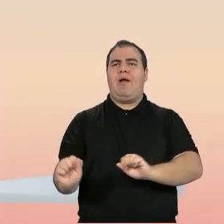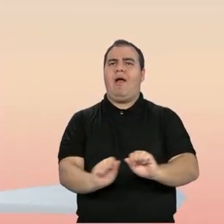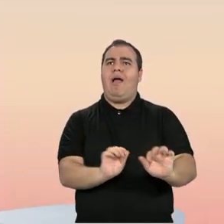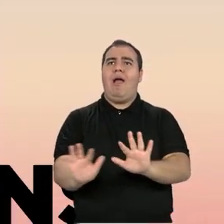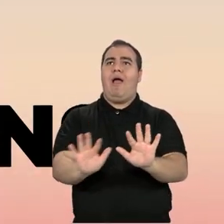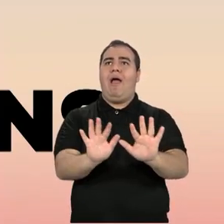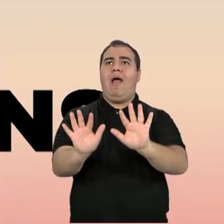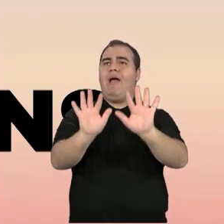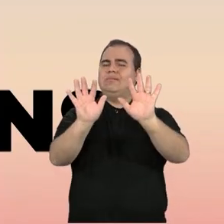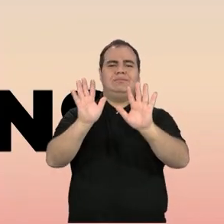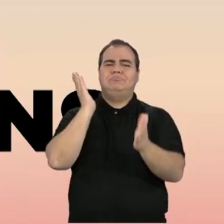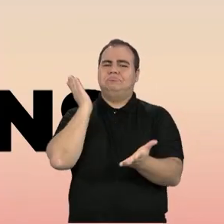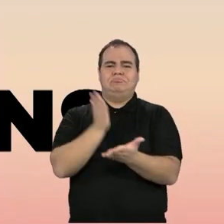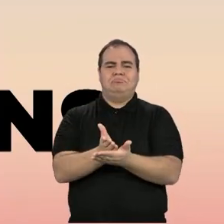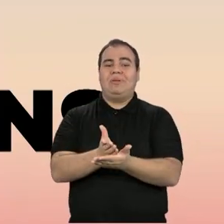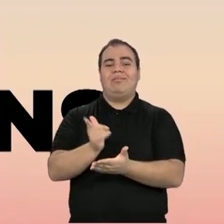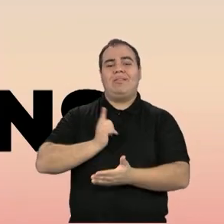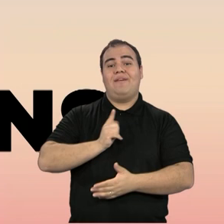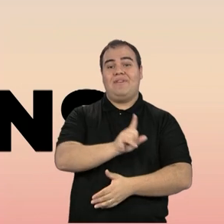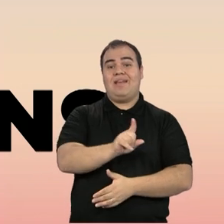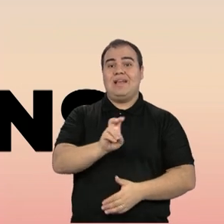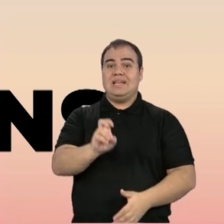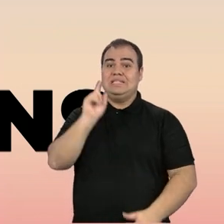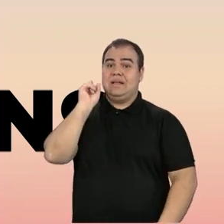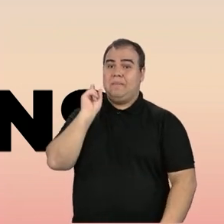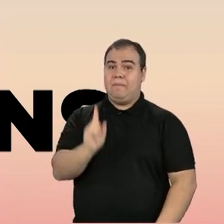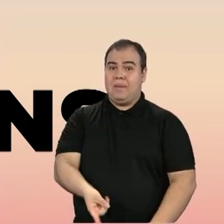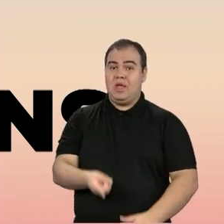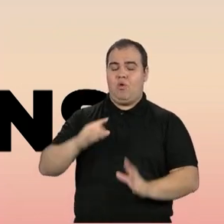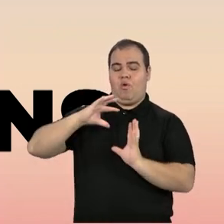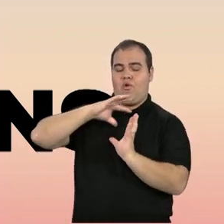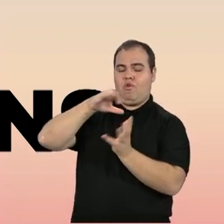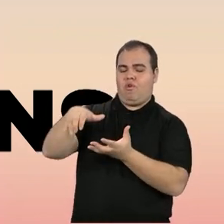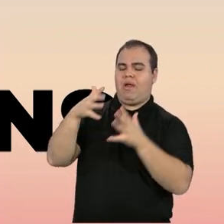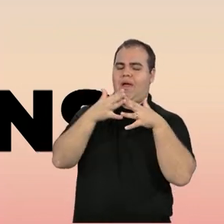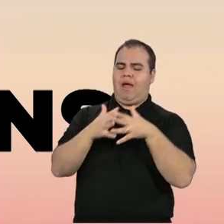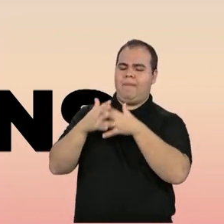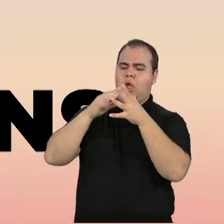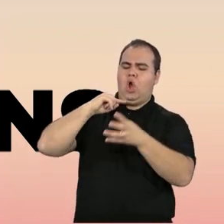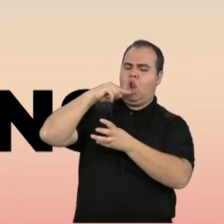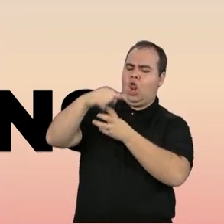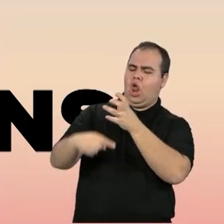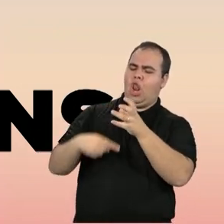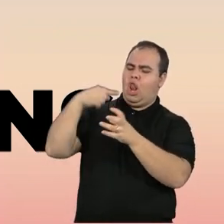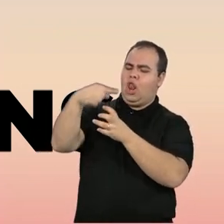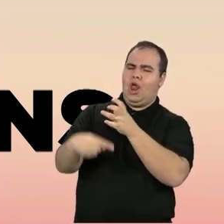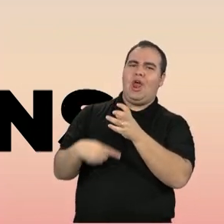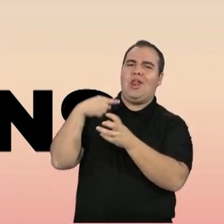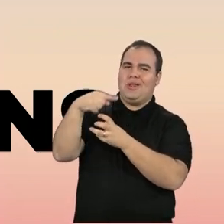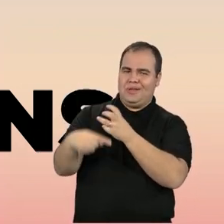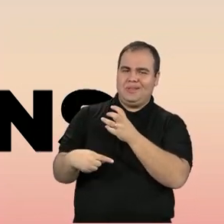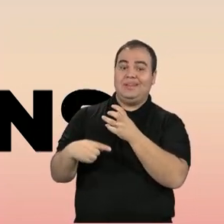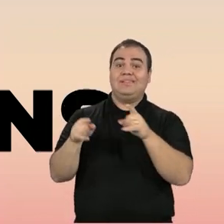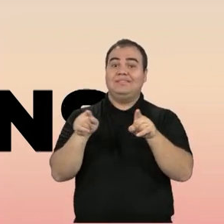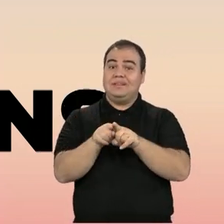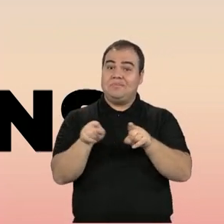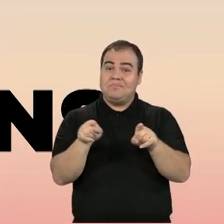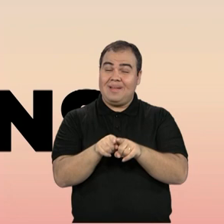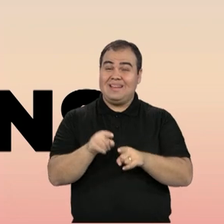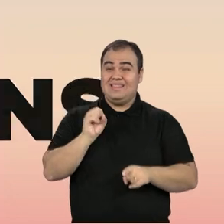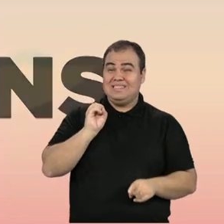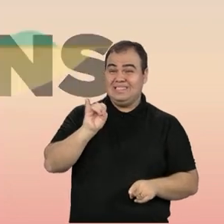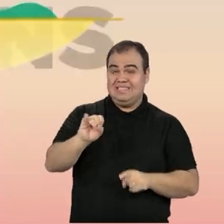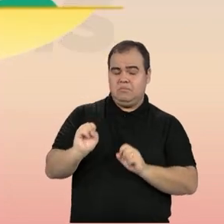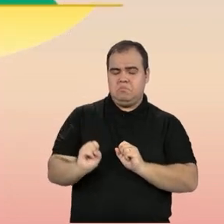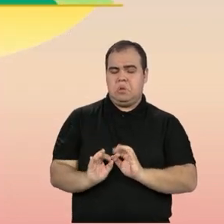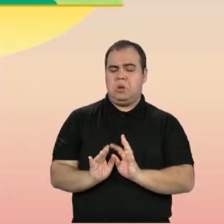o que corresponde a mais de 15 mil viagens em torno da terra de caminhão. Além disso, se essa emissão de gás carbônico tivesse